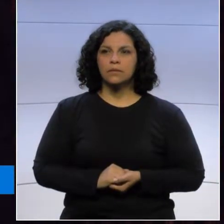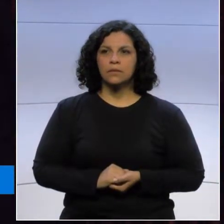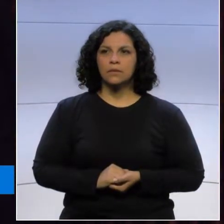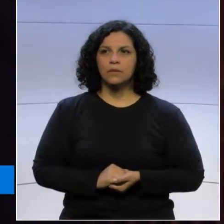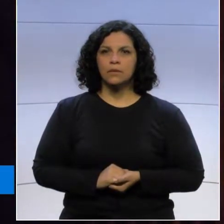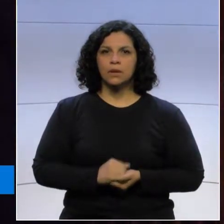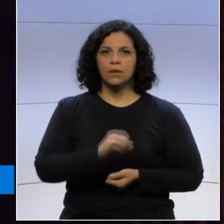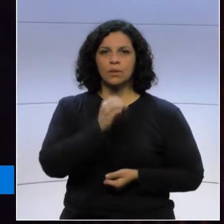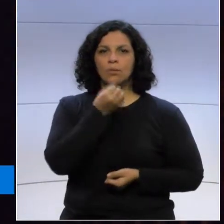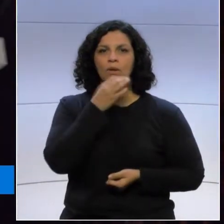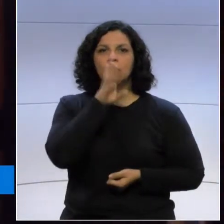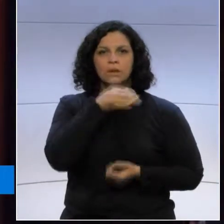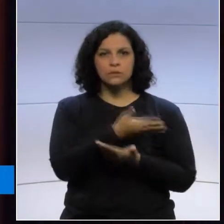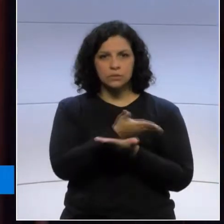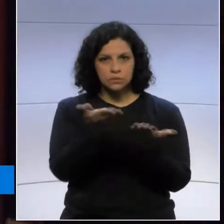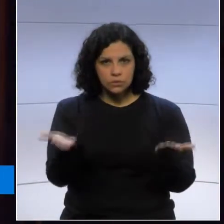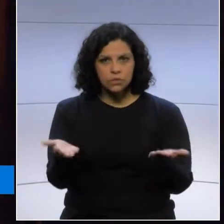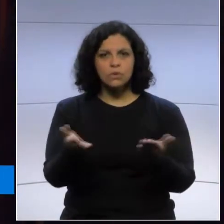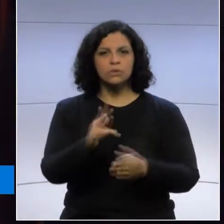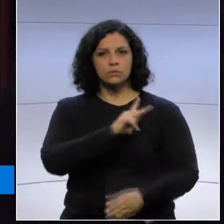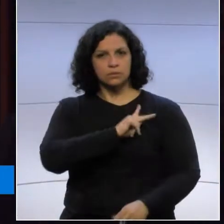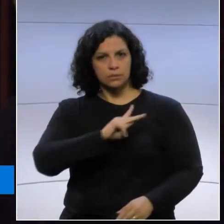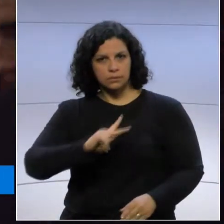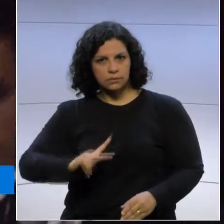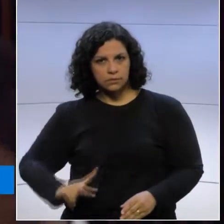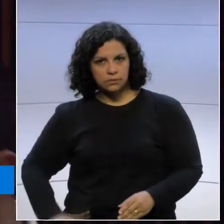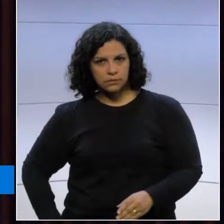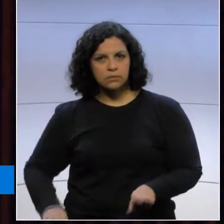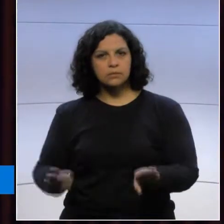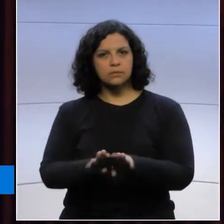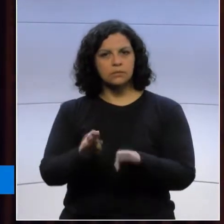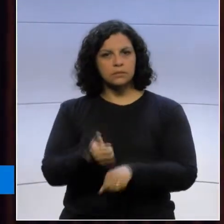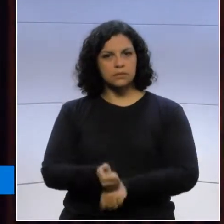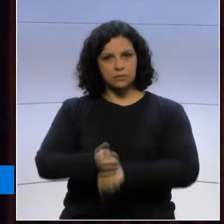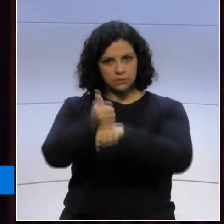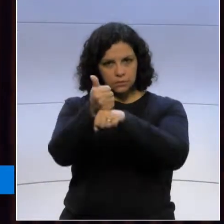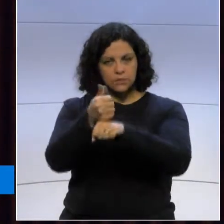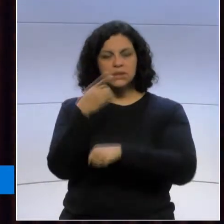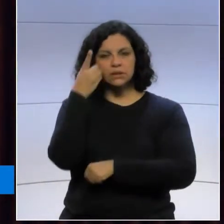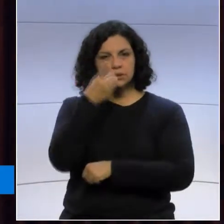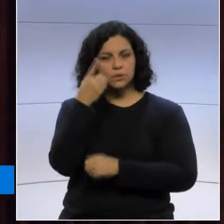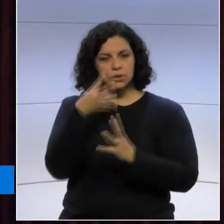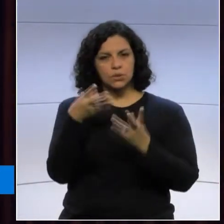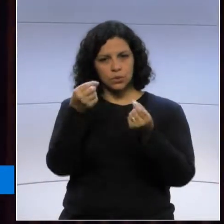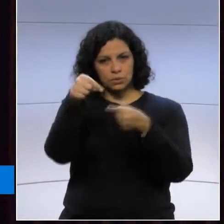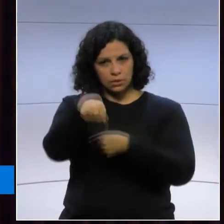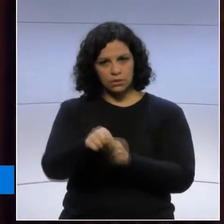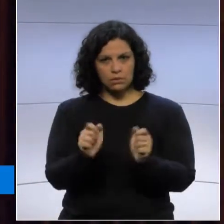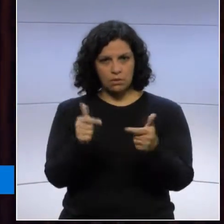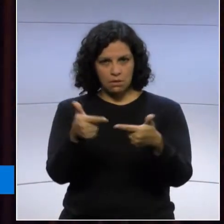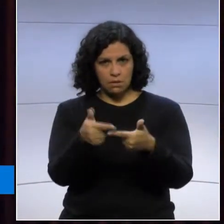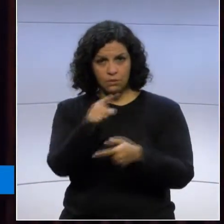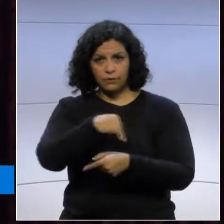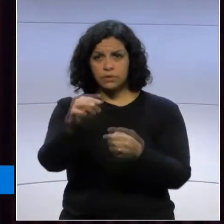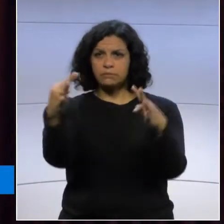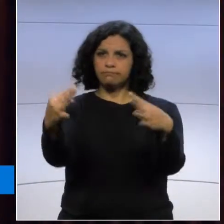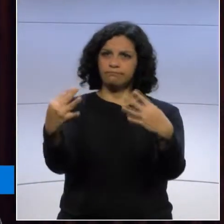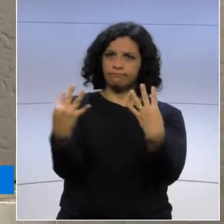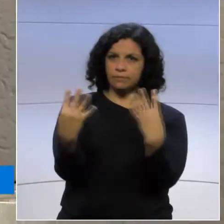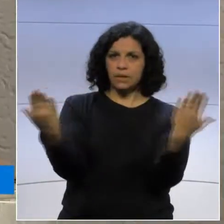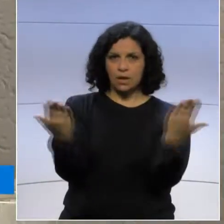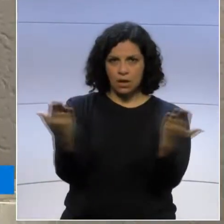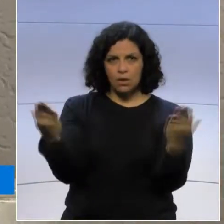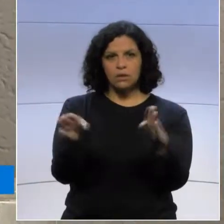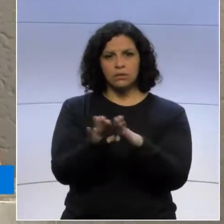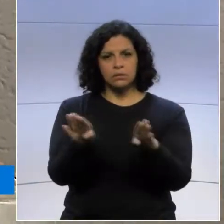Boa tarde a todos, senhor presidente, mesa diretora, deputados e deputadas dessa casa, público presente que nos acompanha